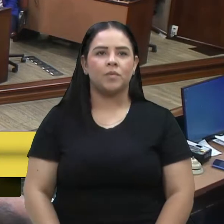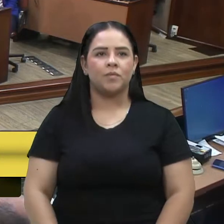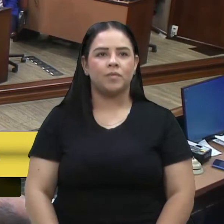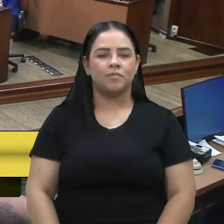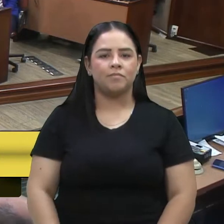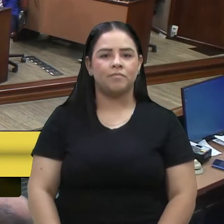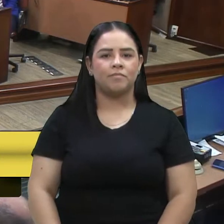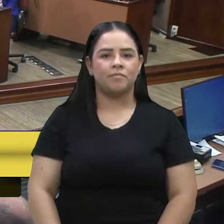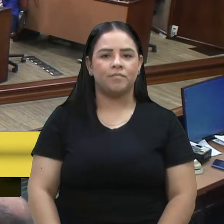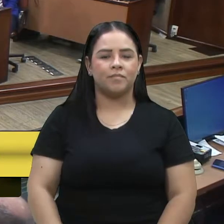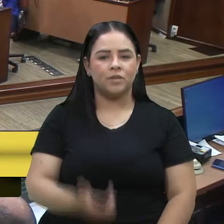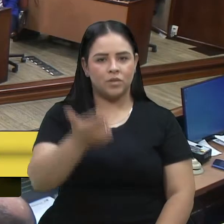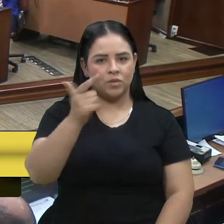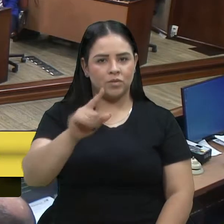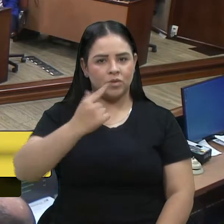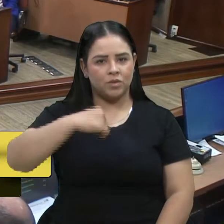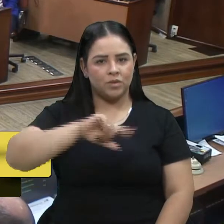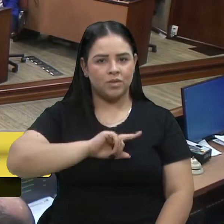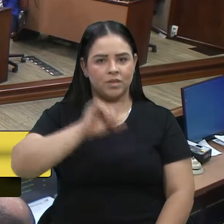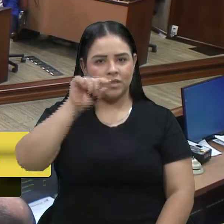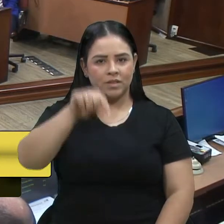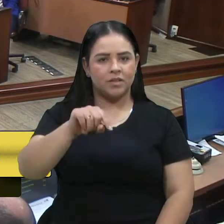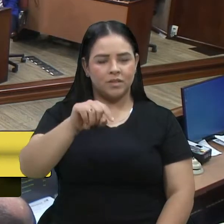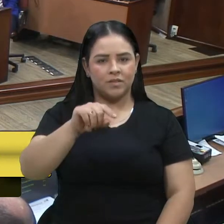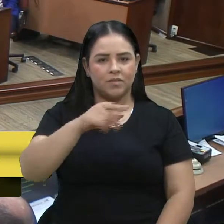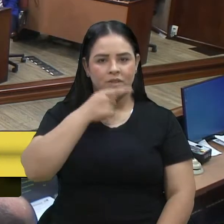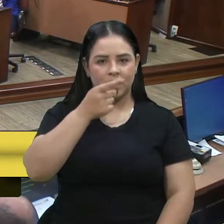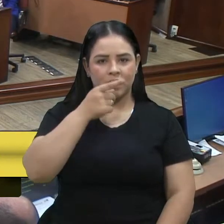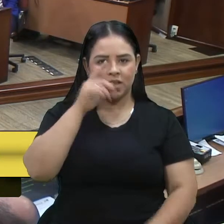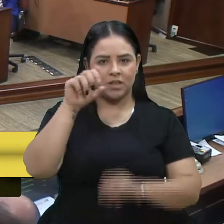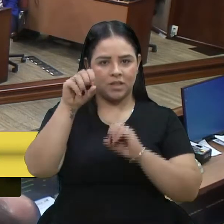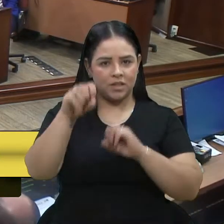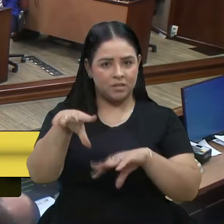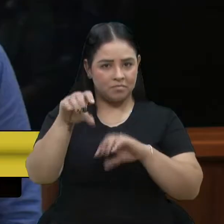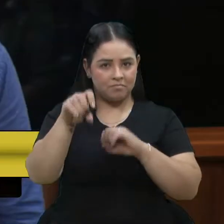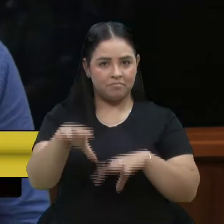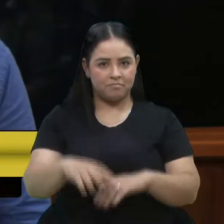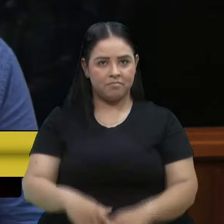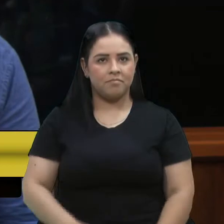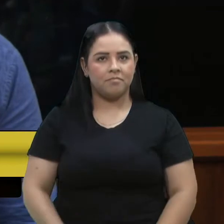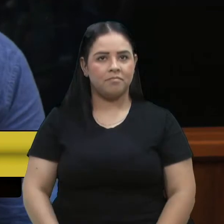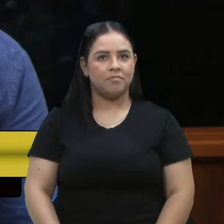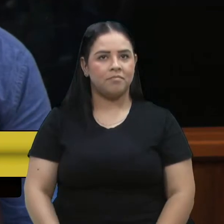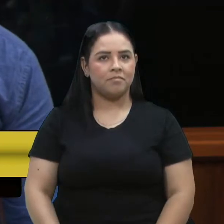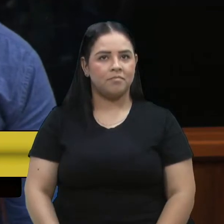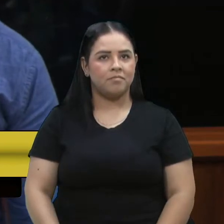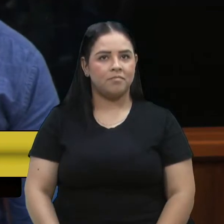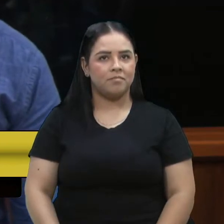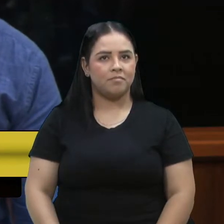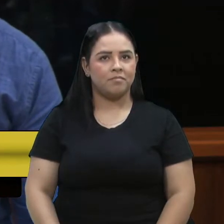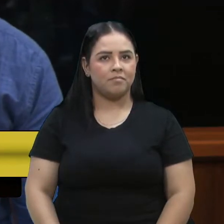Mais uma vez nós aqui falando sobre educação. E hoje,